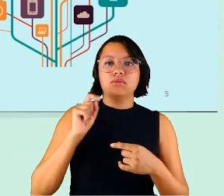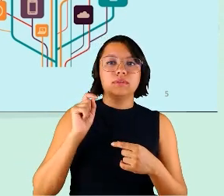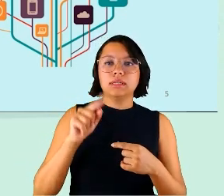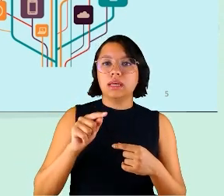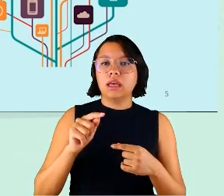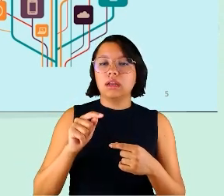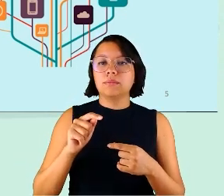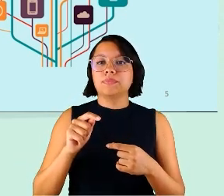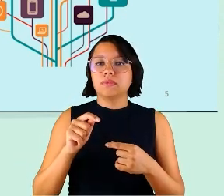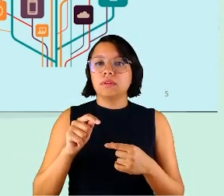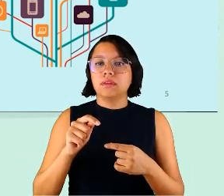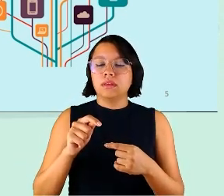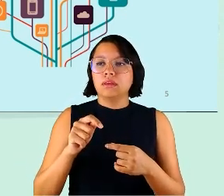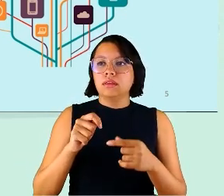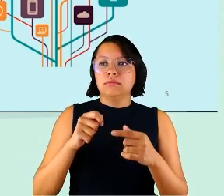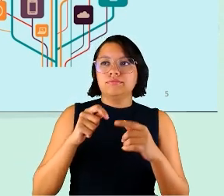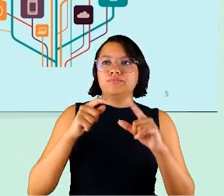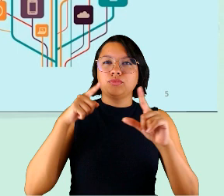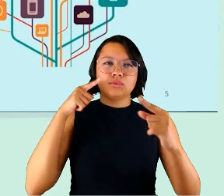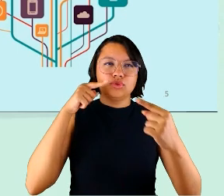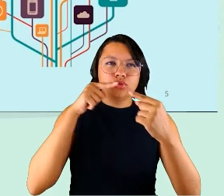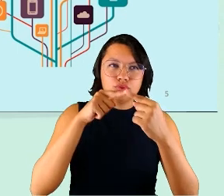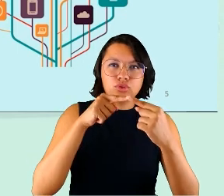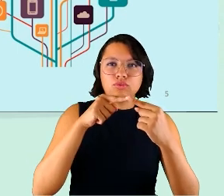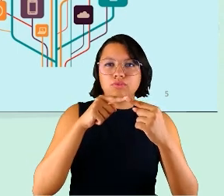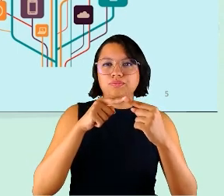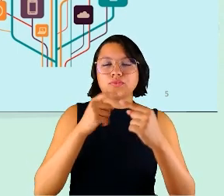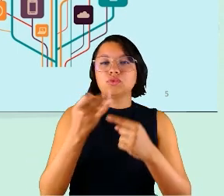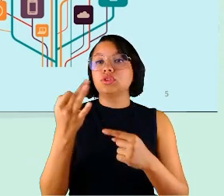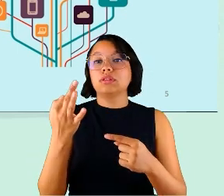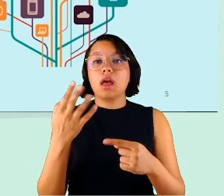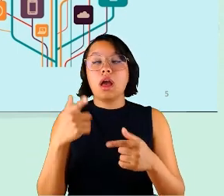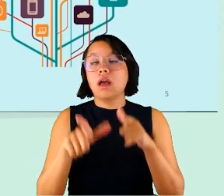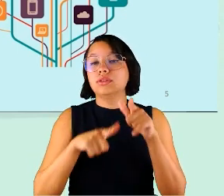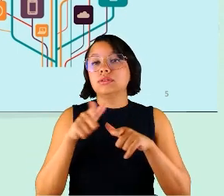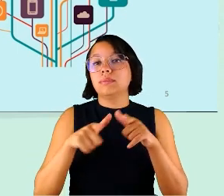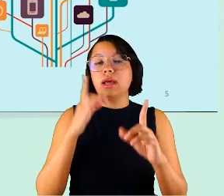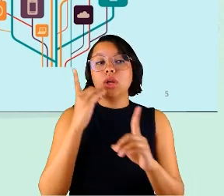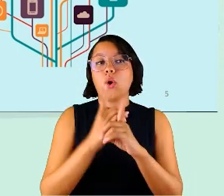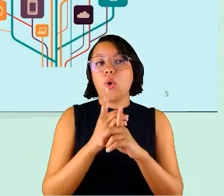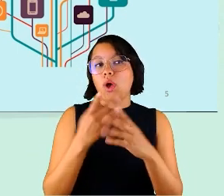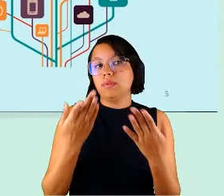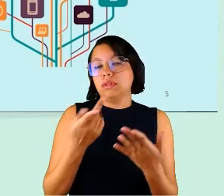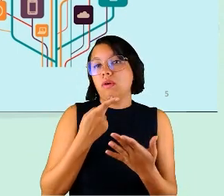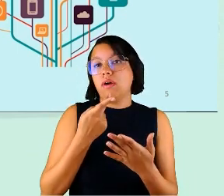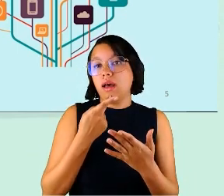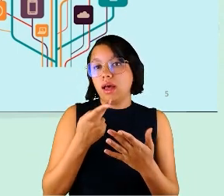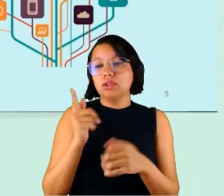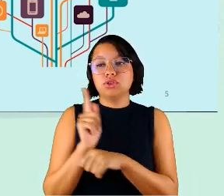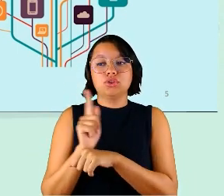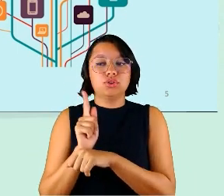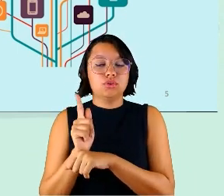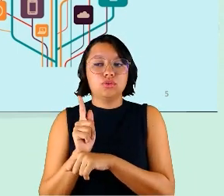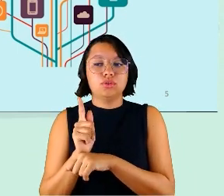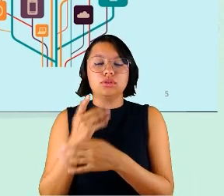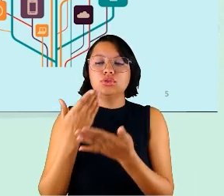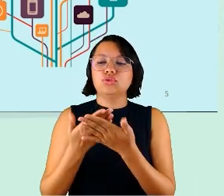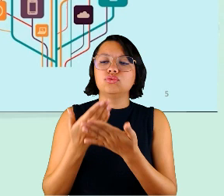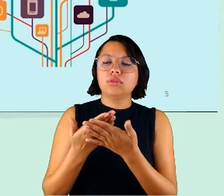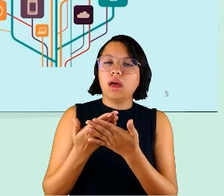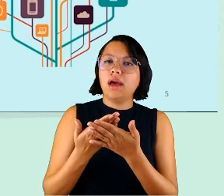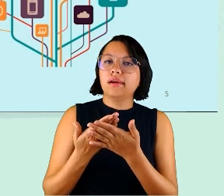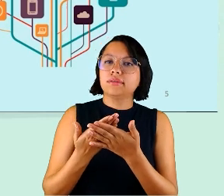o estabelecimento de metas de trabalho, então nós encontramos nesse momento relatos de gestores que estudaram